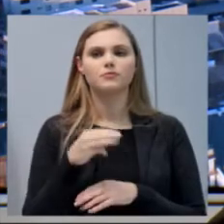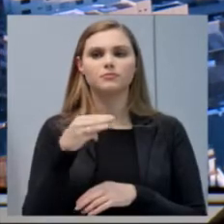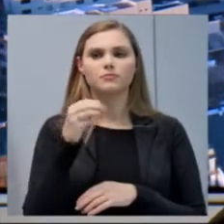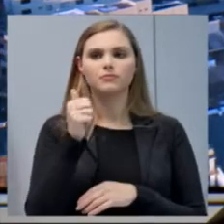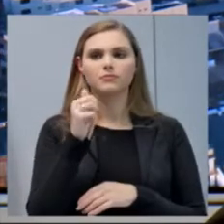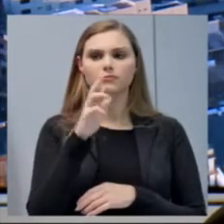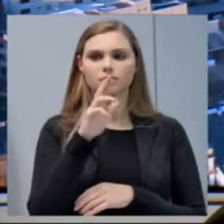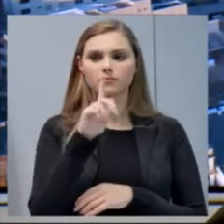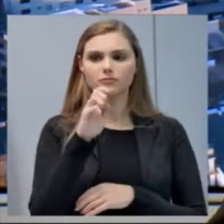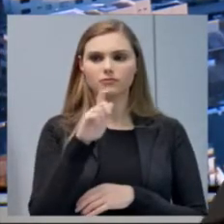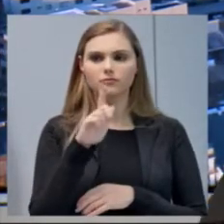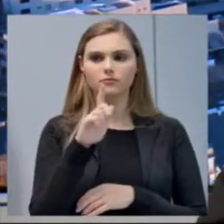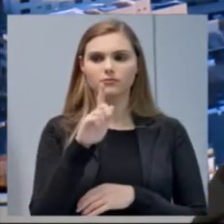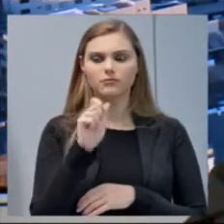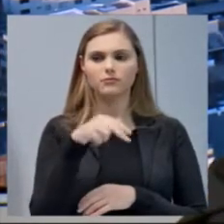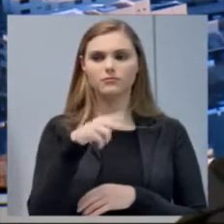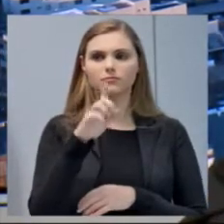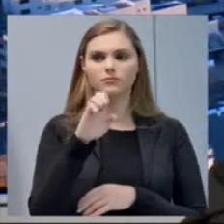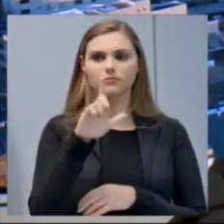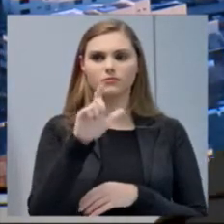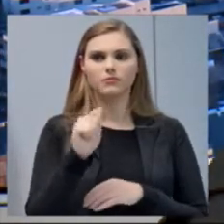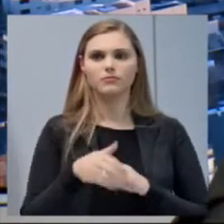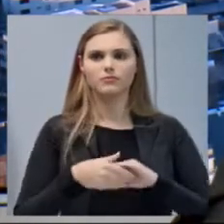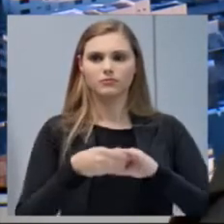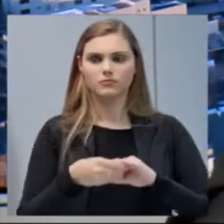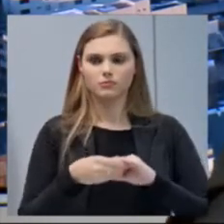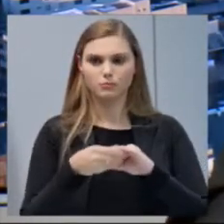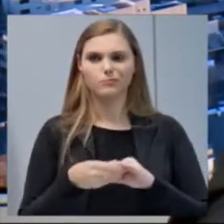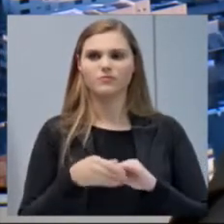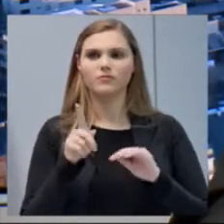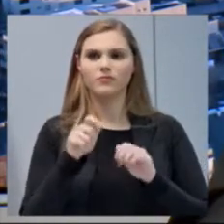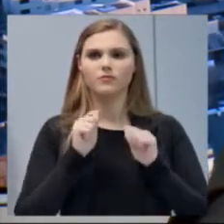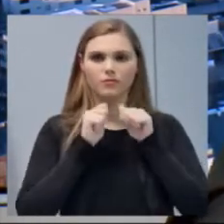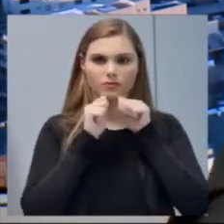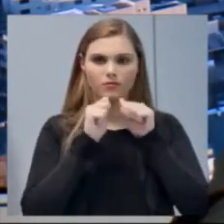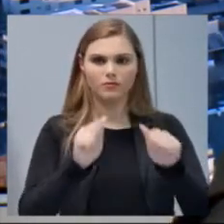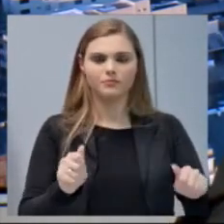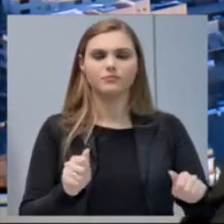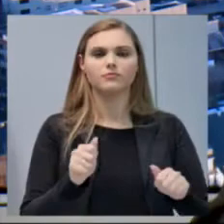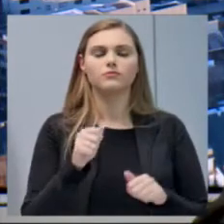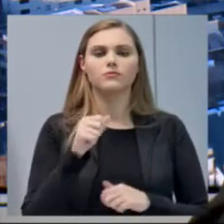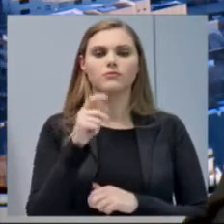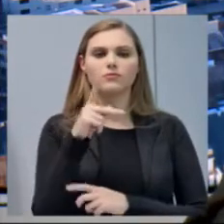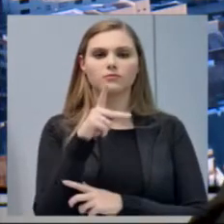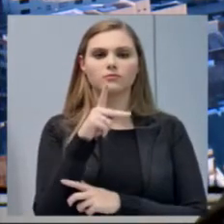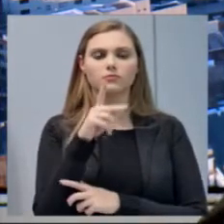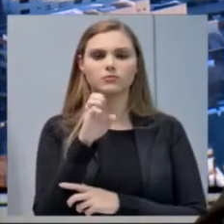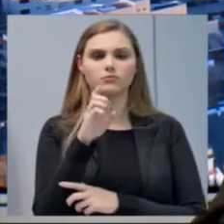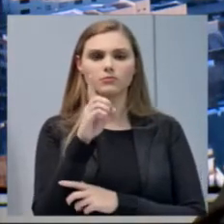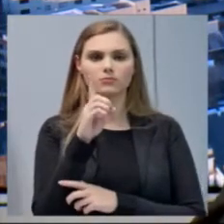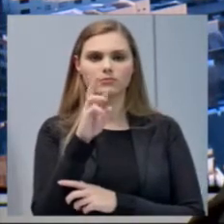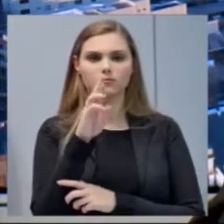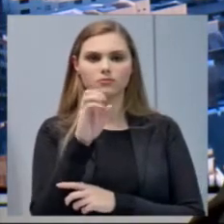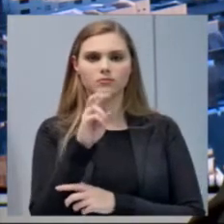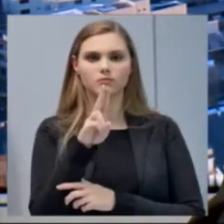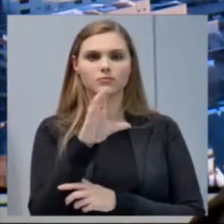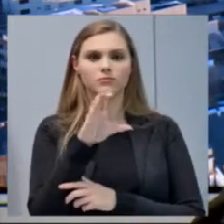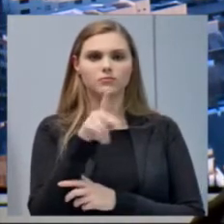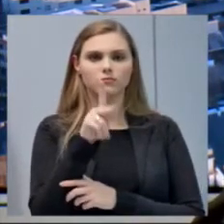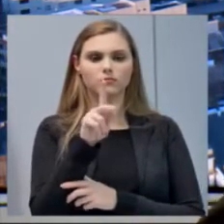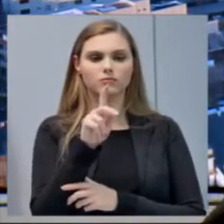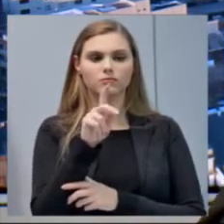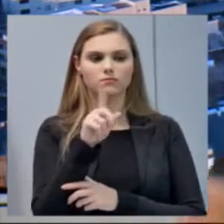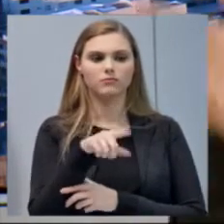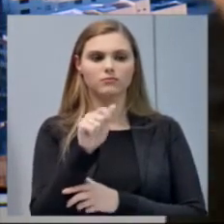também, que nos honra com a presença, que é assessora do deputado federal Pedro Guzai. Obrigado pela presença. Cumprimentar aqui a Mayara,